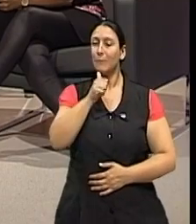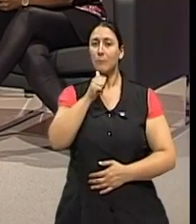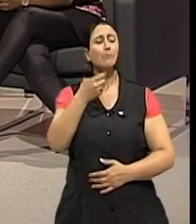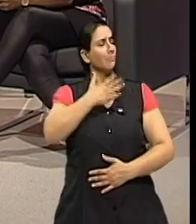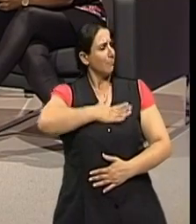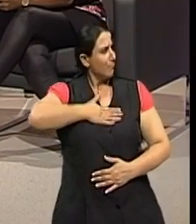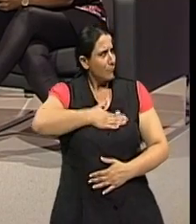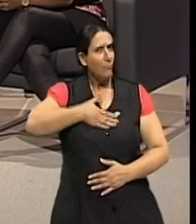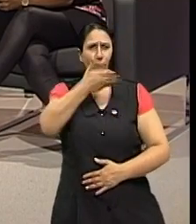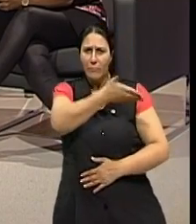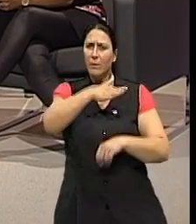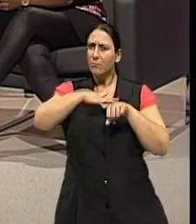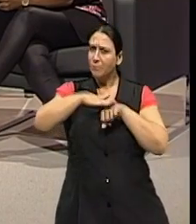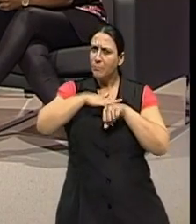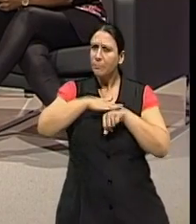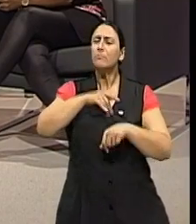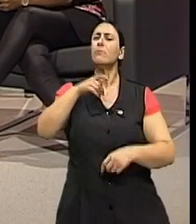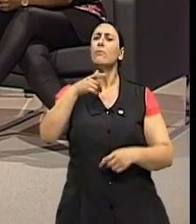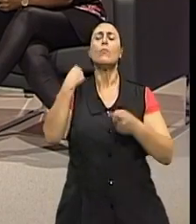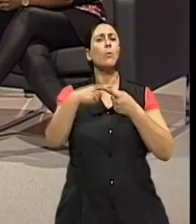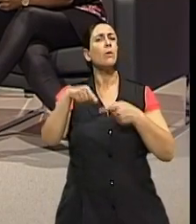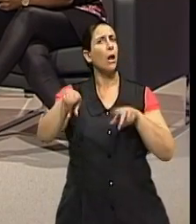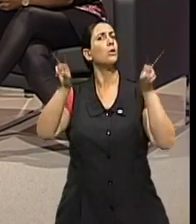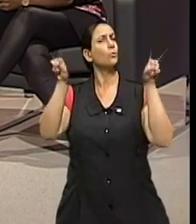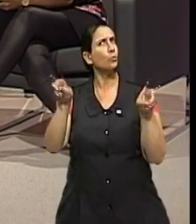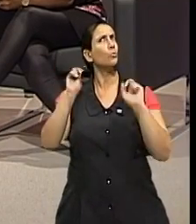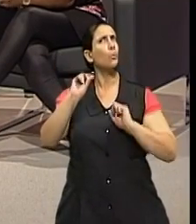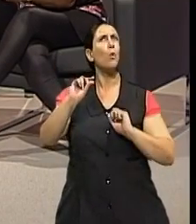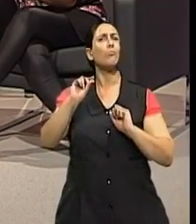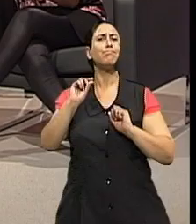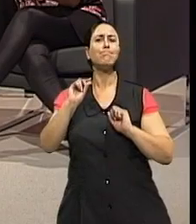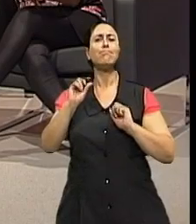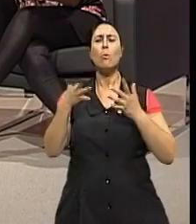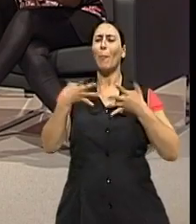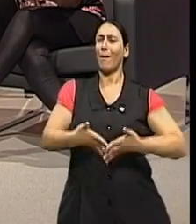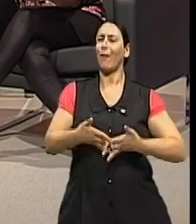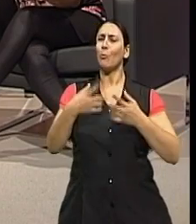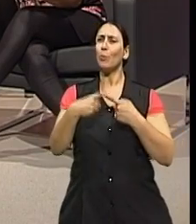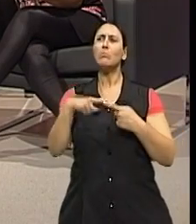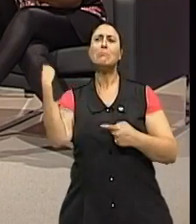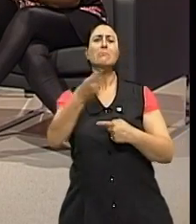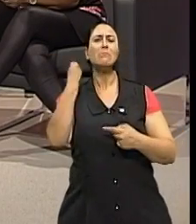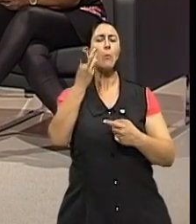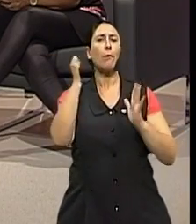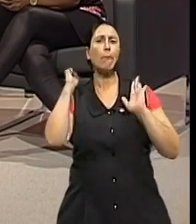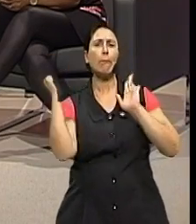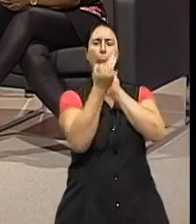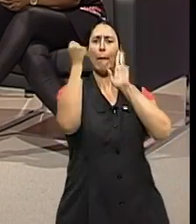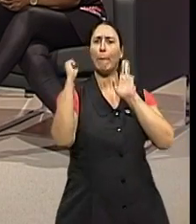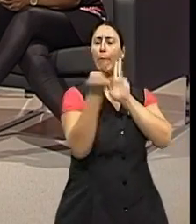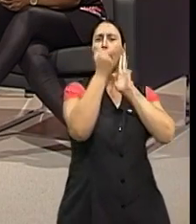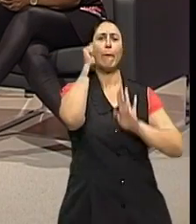prazer de falar sobre este assunto. Um assunto um tanto delicado, né, doutor? Porque leva a muitas confusões e rótulos para nós